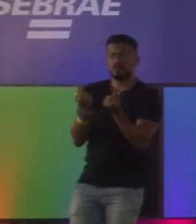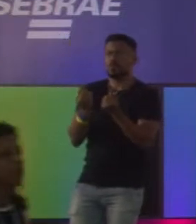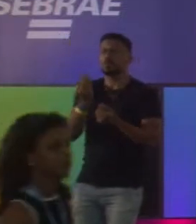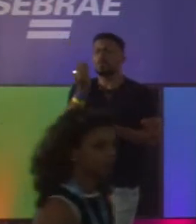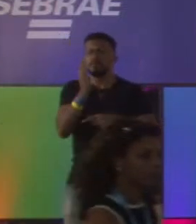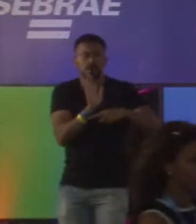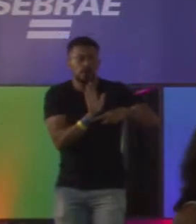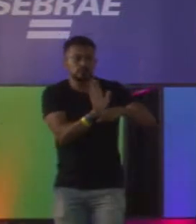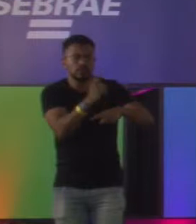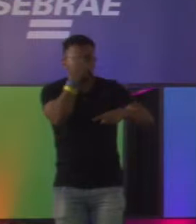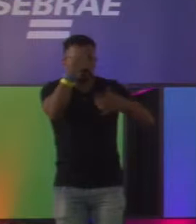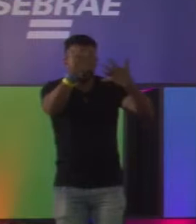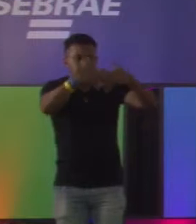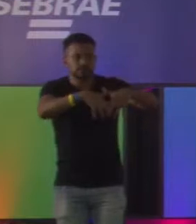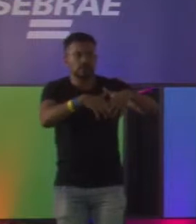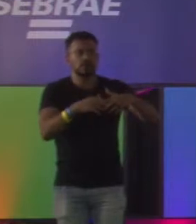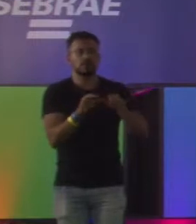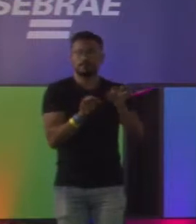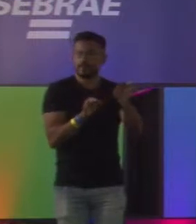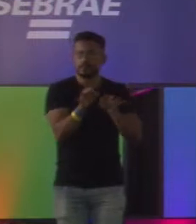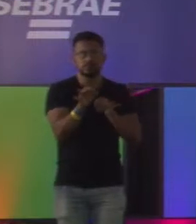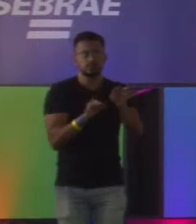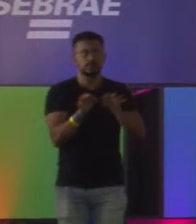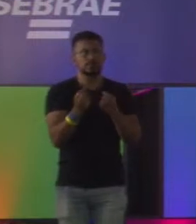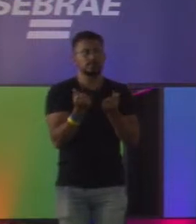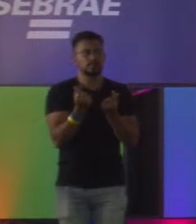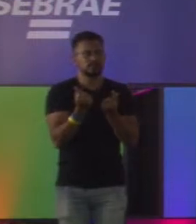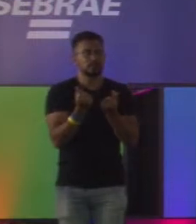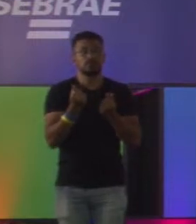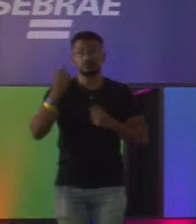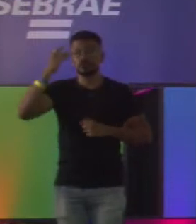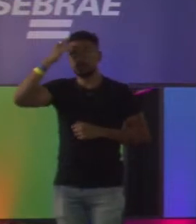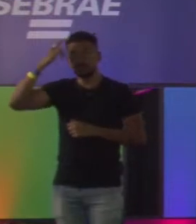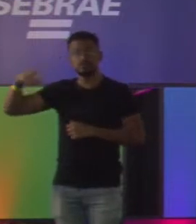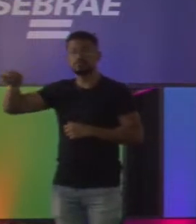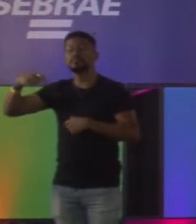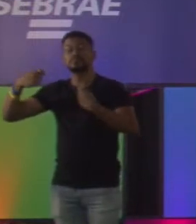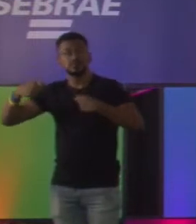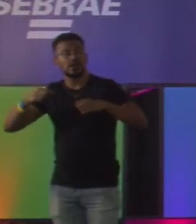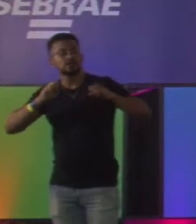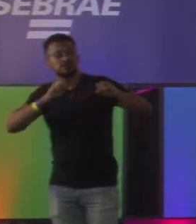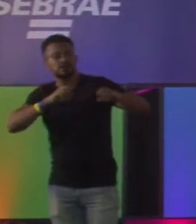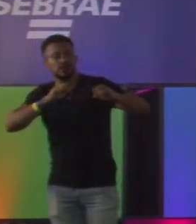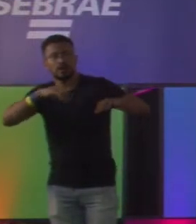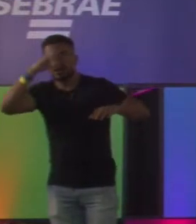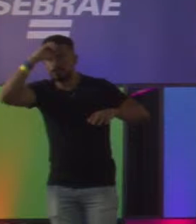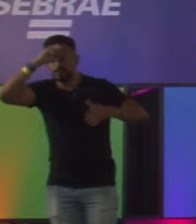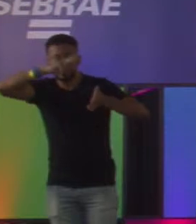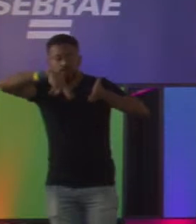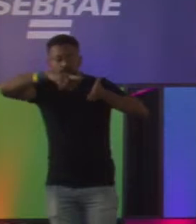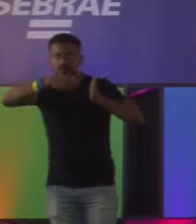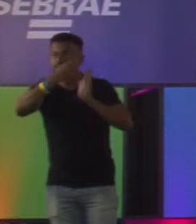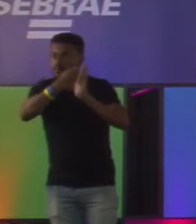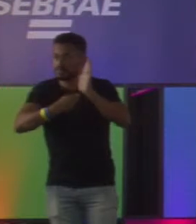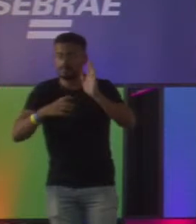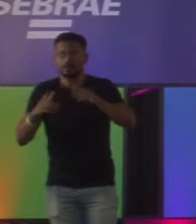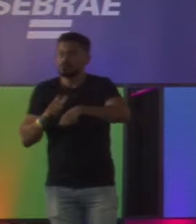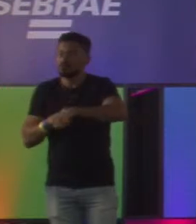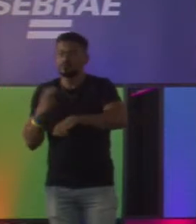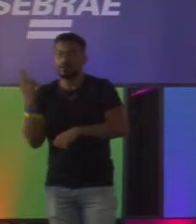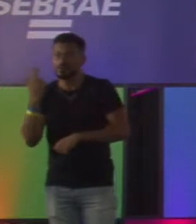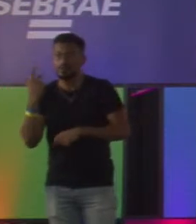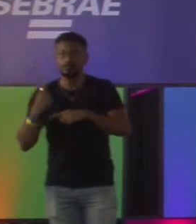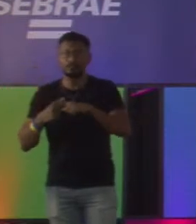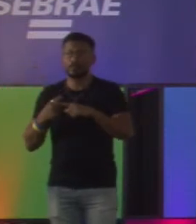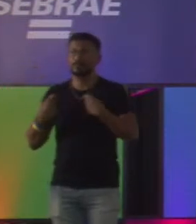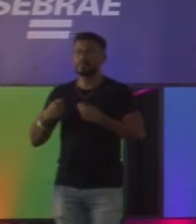financeiro. Muita gente chegava e dizia pra gente assim, não, essa galera tem que ser alfabetizada pra poder fazer isso. Mas não dava tempo de alfabetizar essas pessoas porque as dívidas